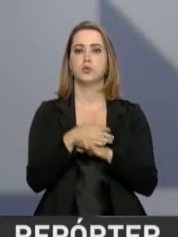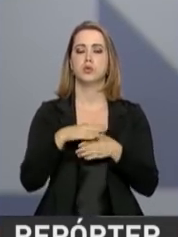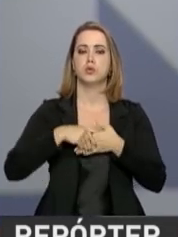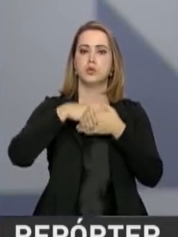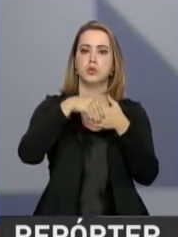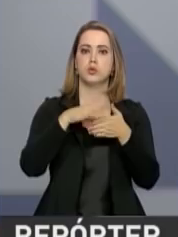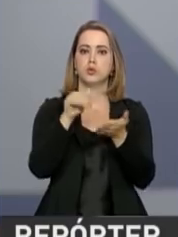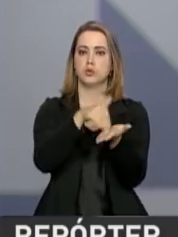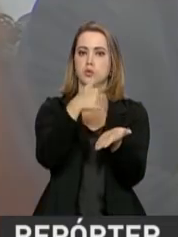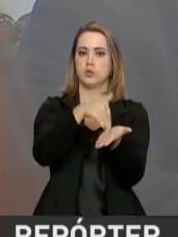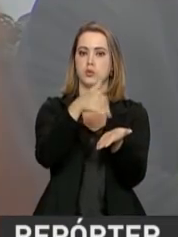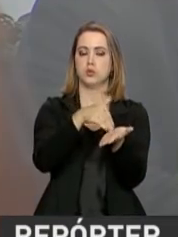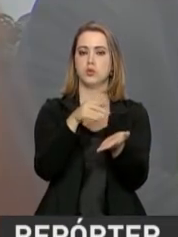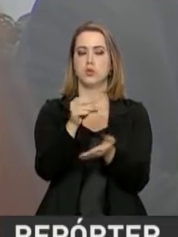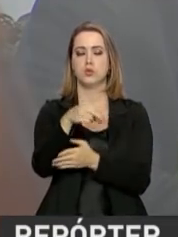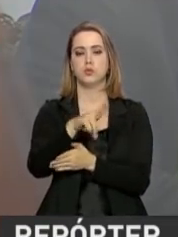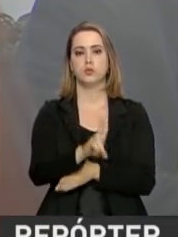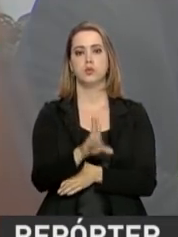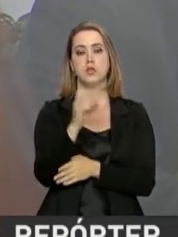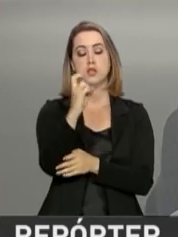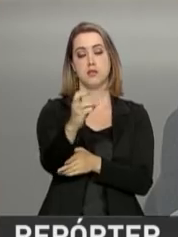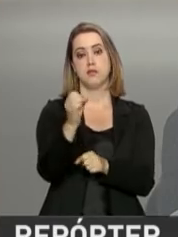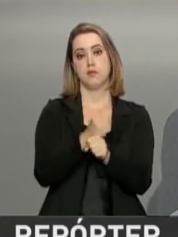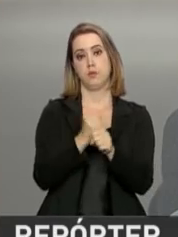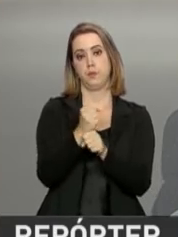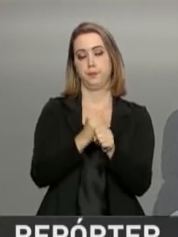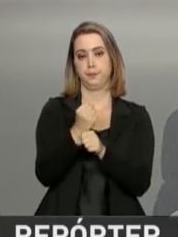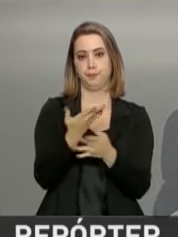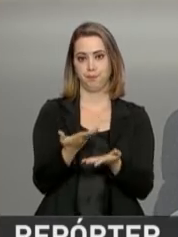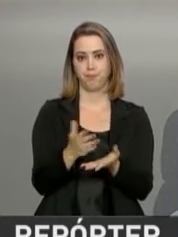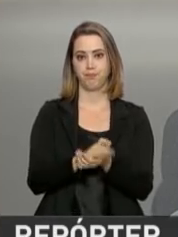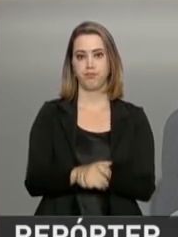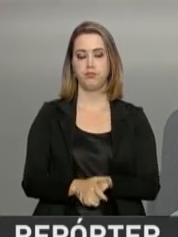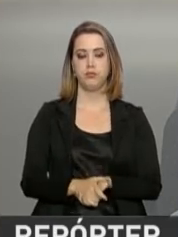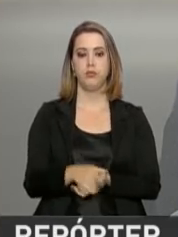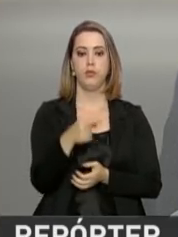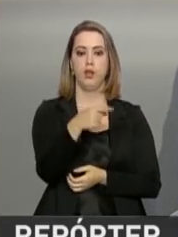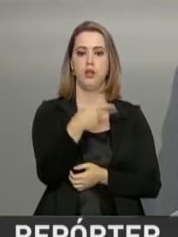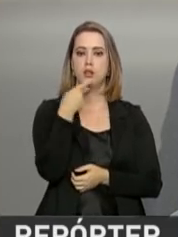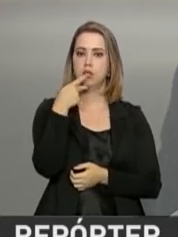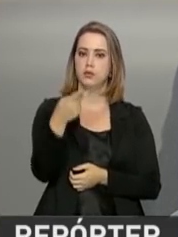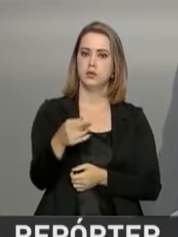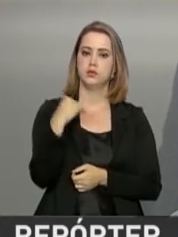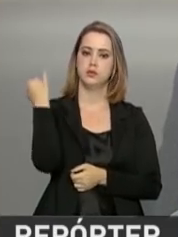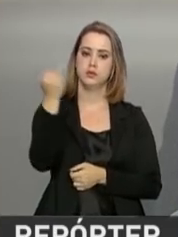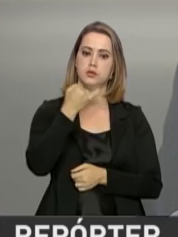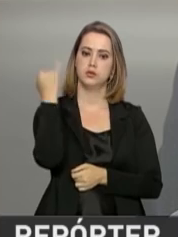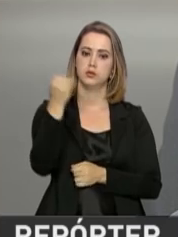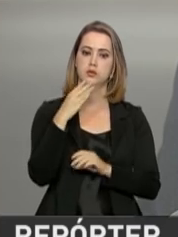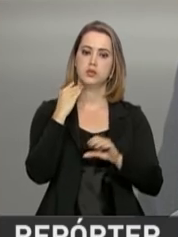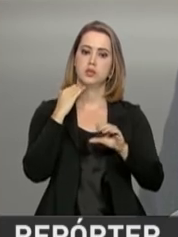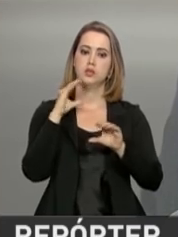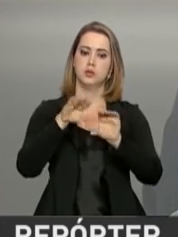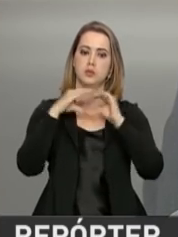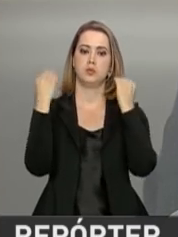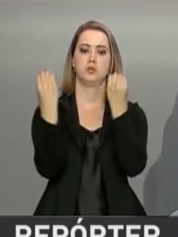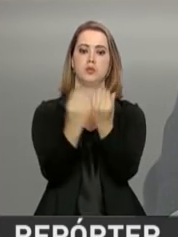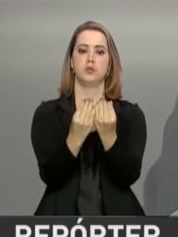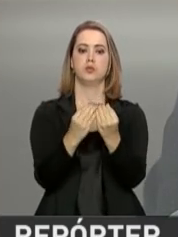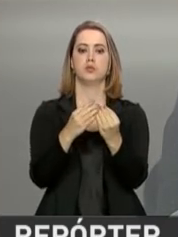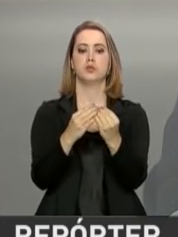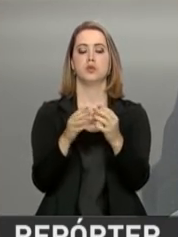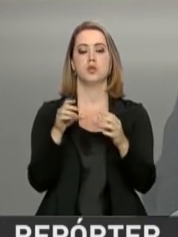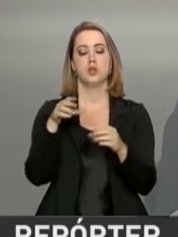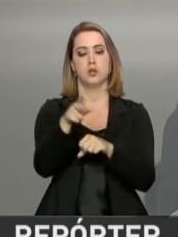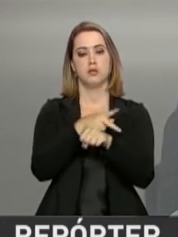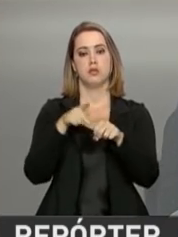-geral das Nações Unidas por cinco anos. Em entrevista aos jornalistas, ele falou da importância da comunidade dos países de língua